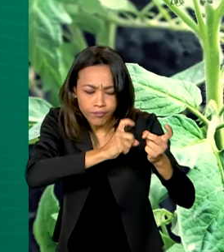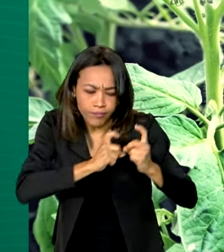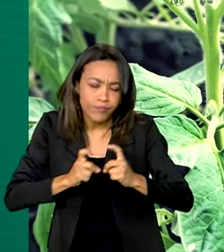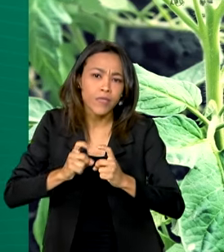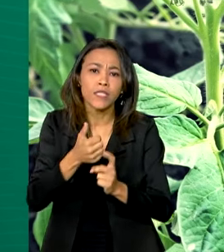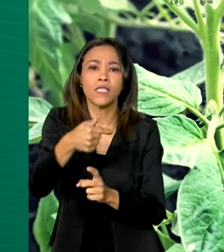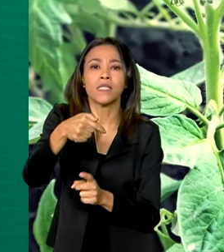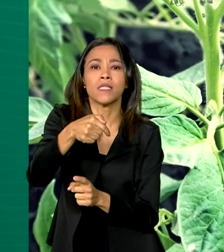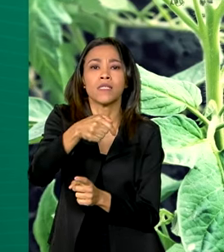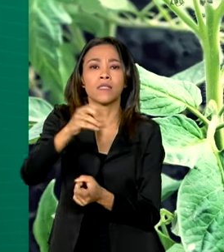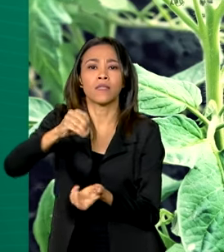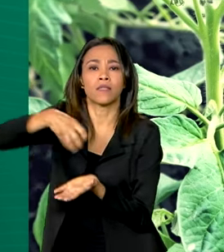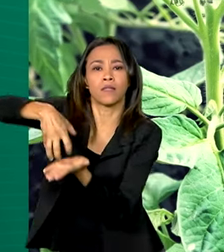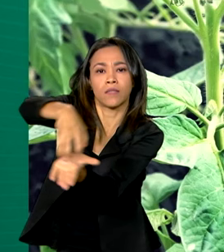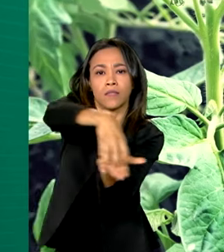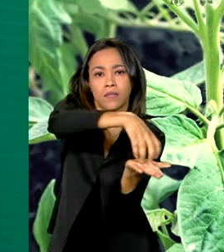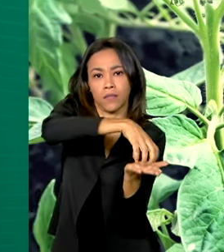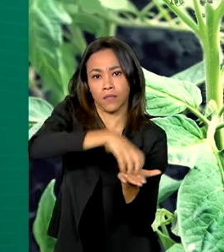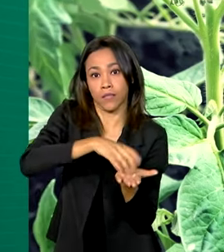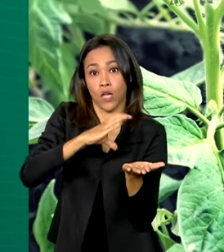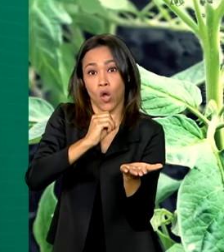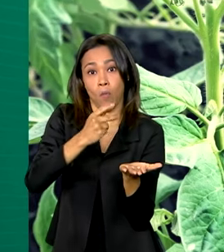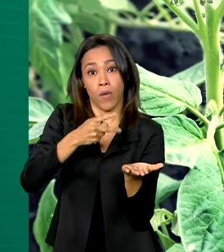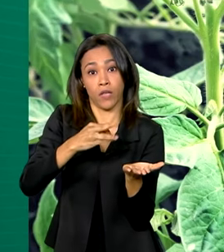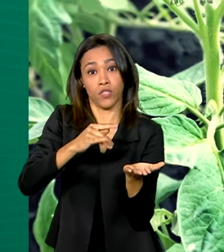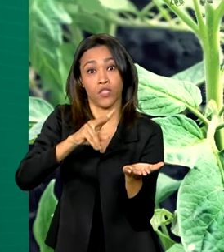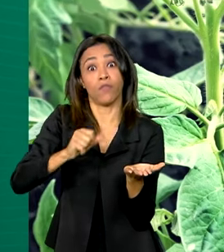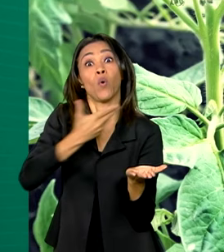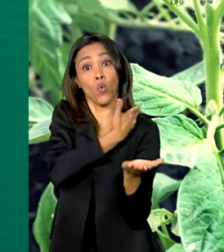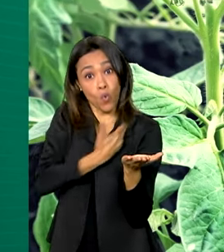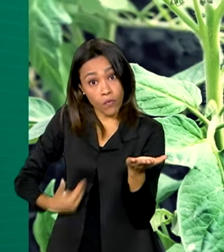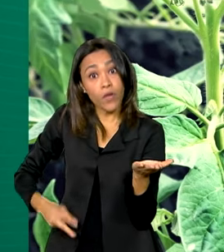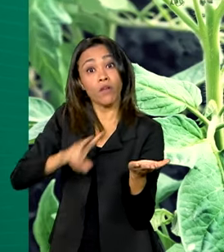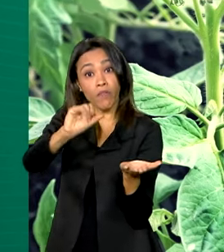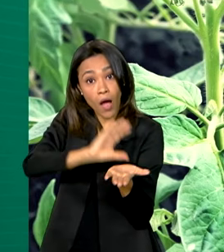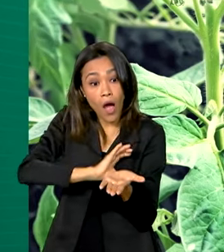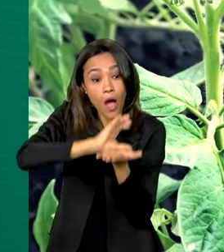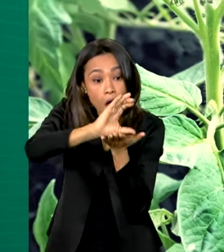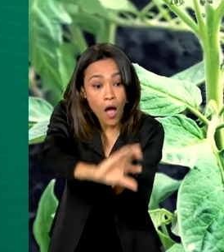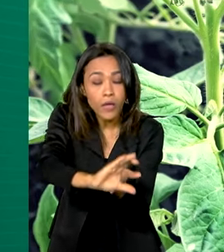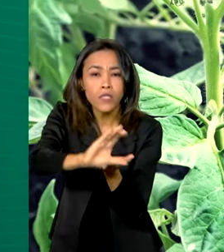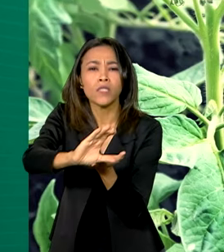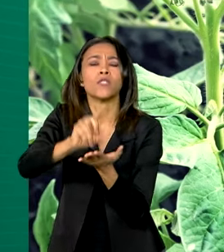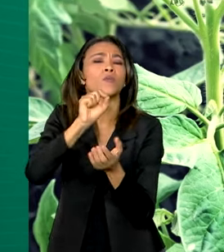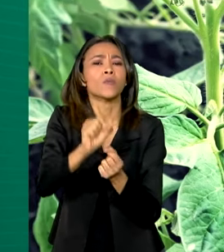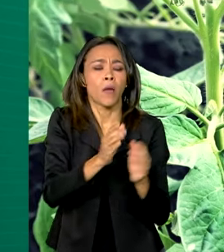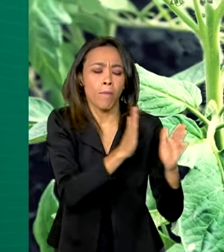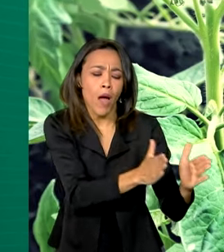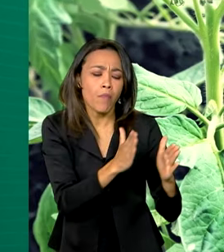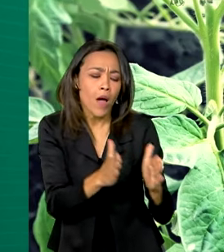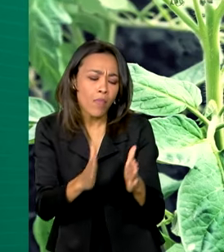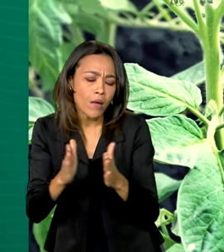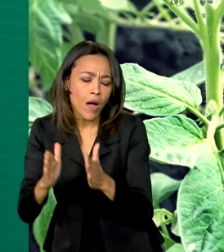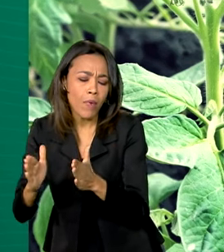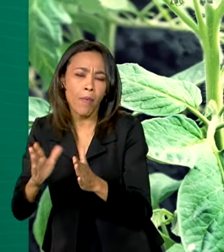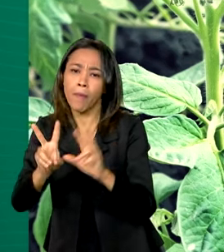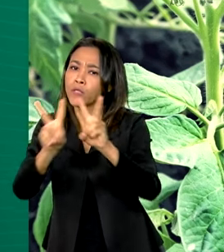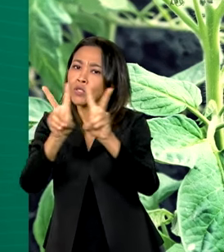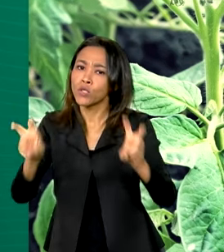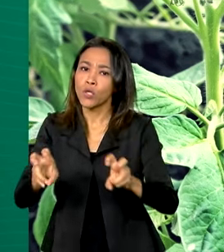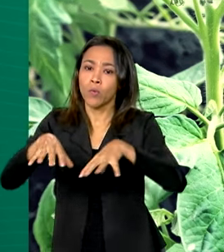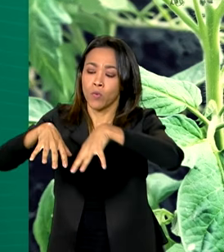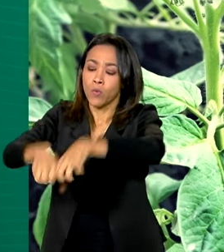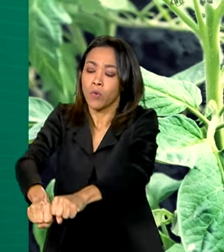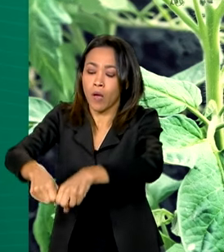cooperativas. O governo anunciou ainda que vai financiar todas as etapas do processo de regularização fundiária de